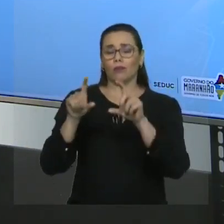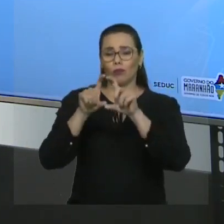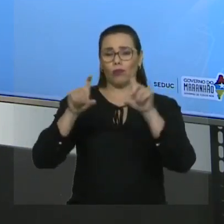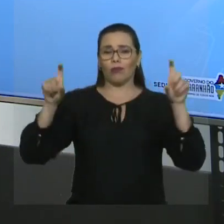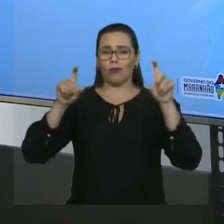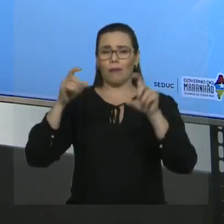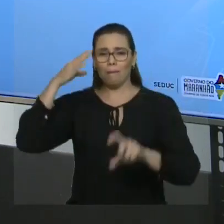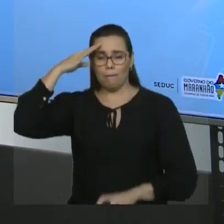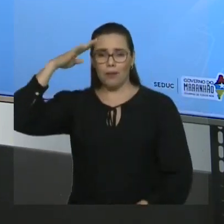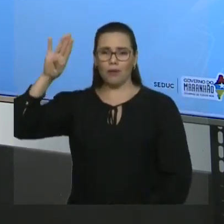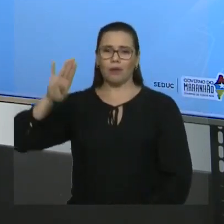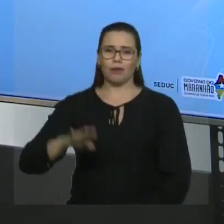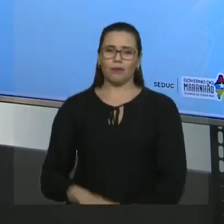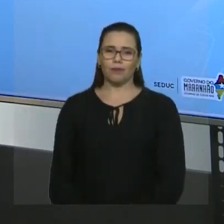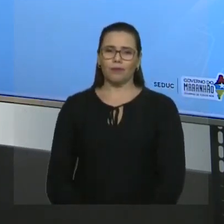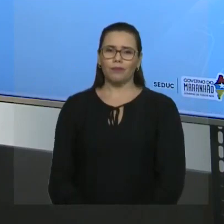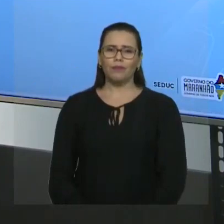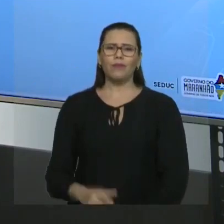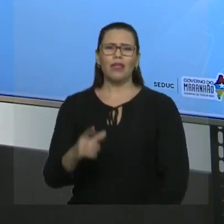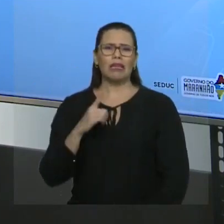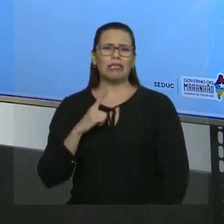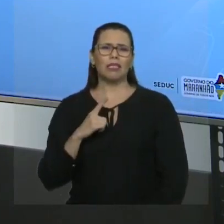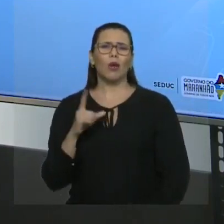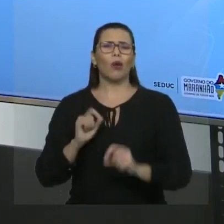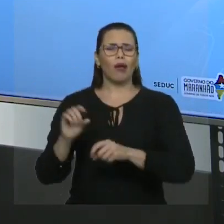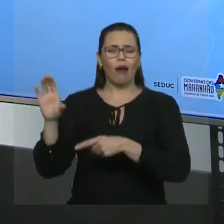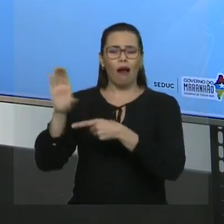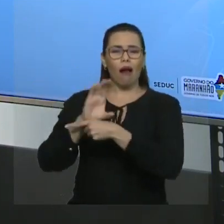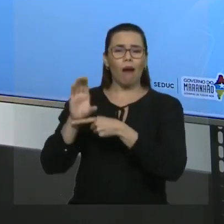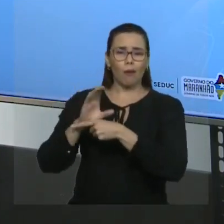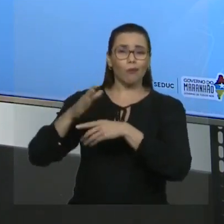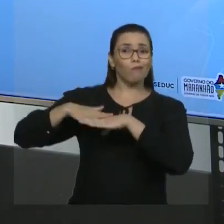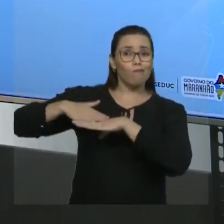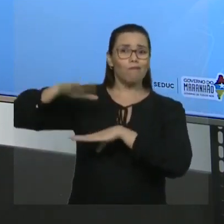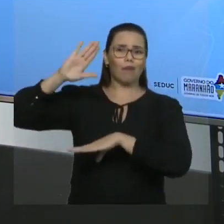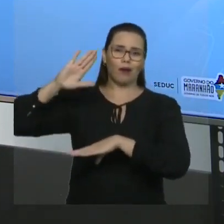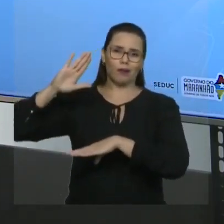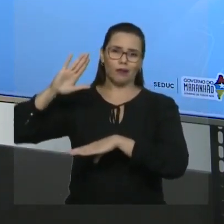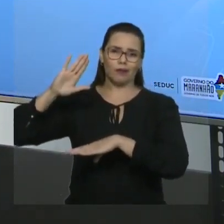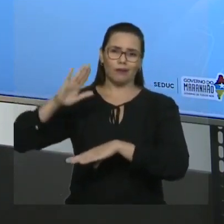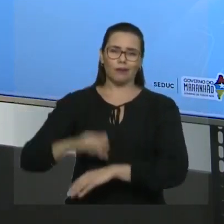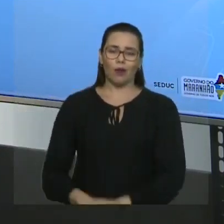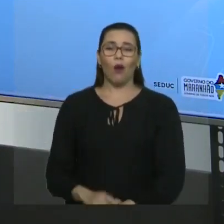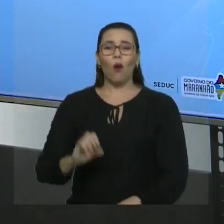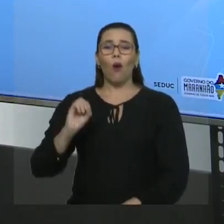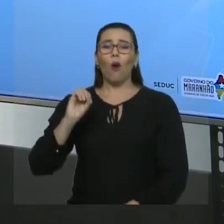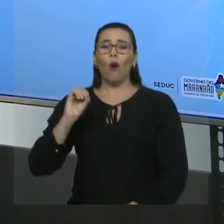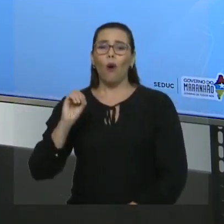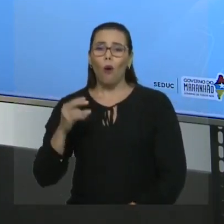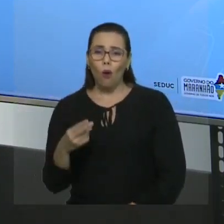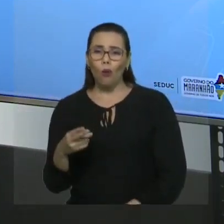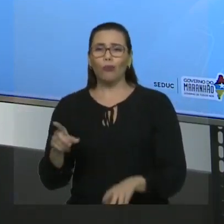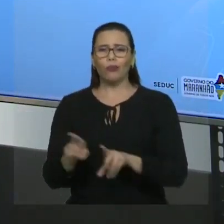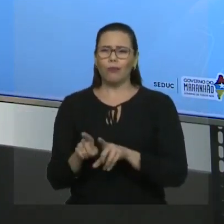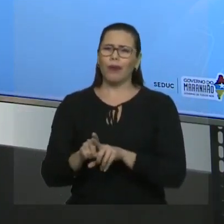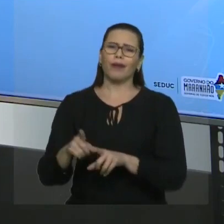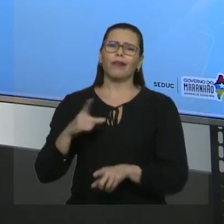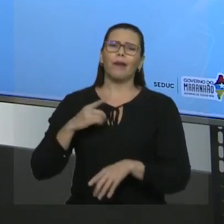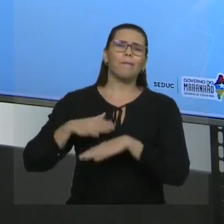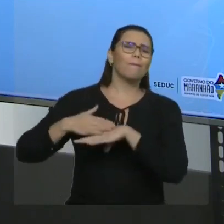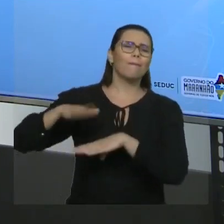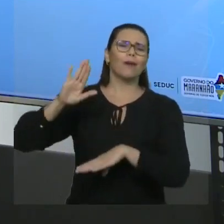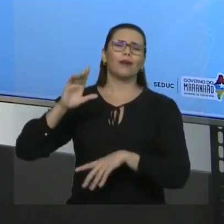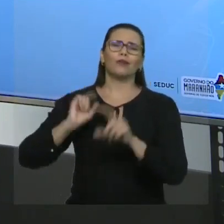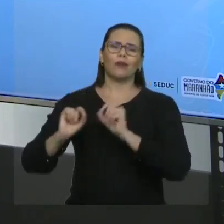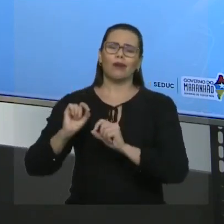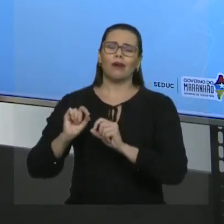hidrocarbonetos? É aquela que apresenta a maior sequência de carbonos, ou a maior sequência de carbonos insaturada, caso